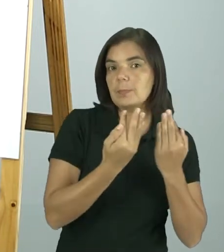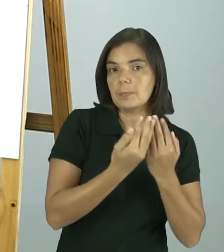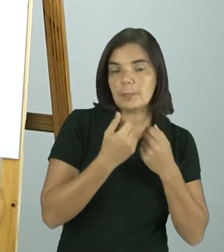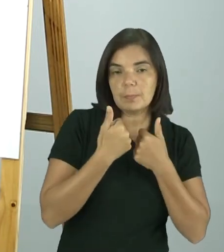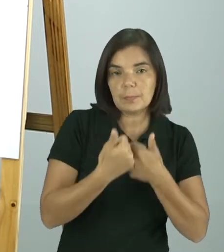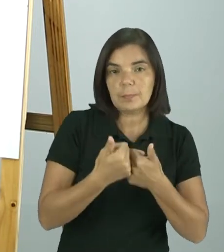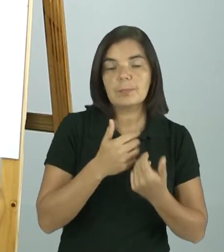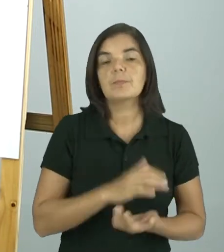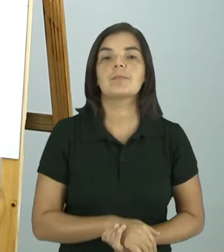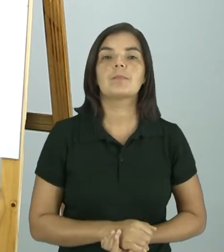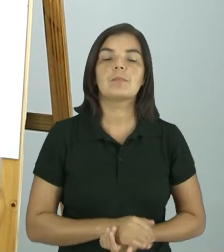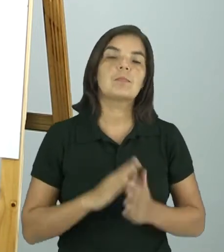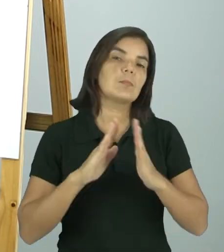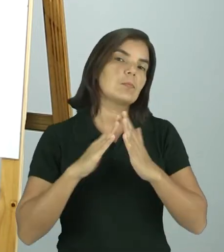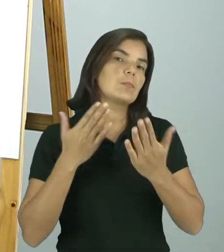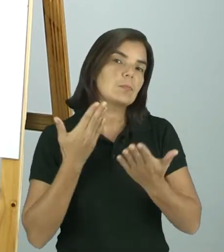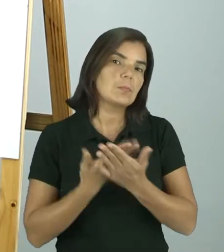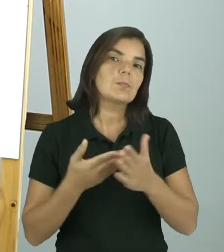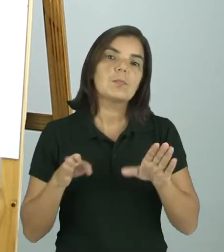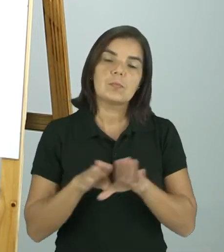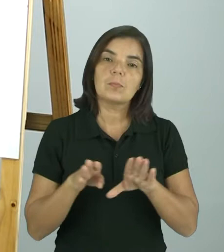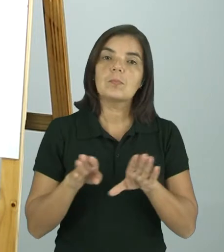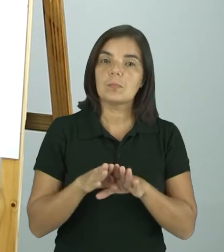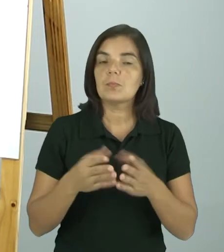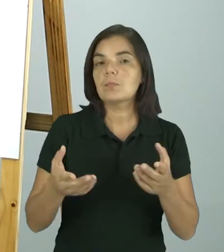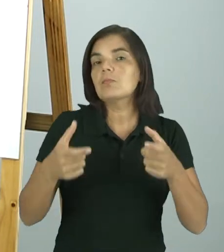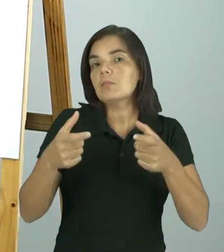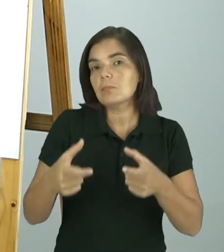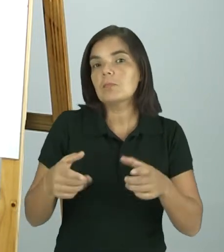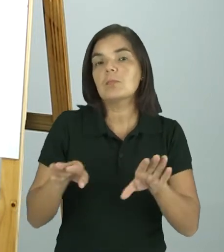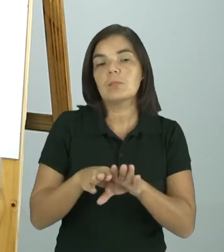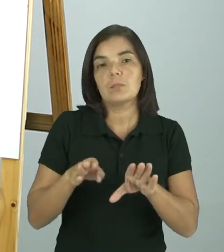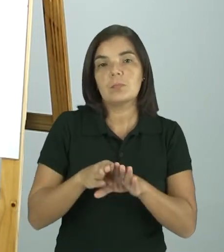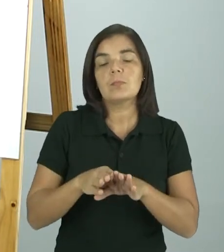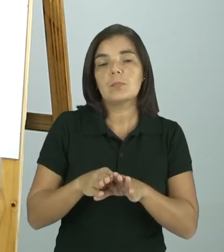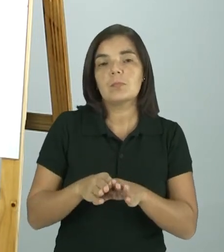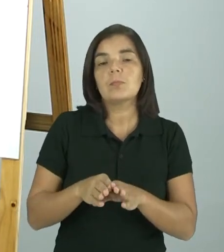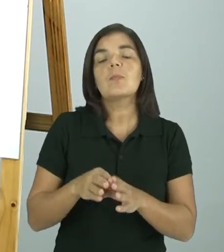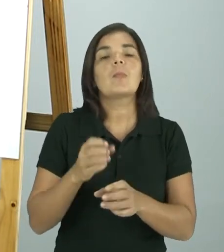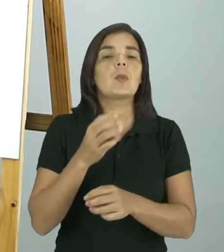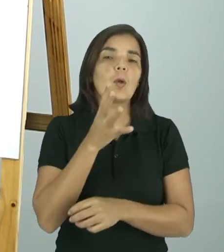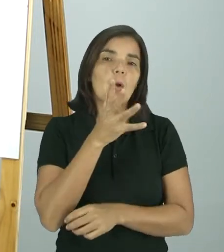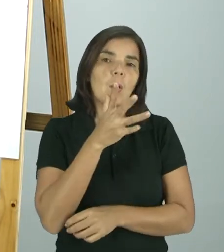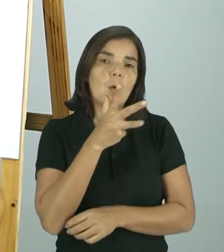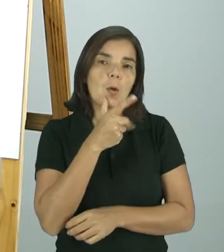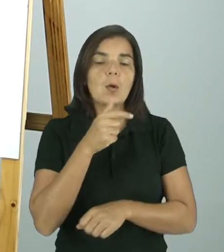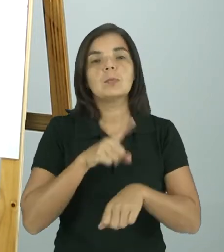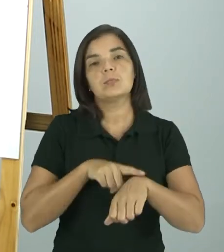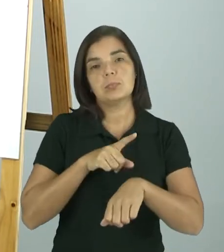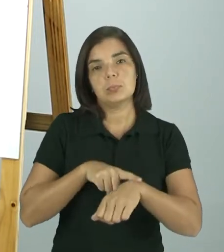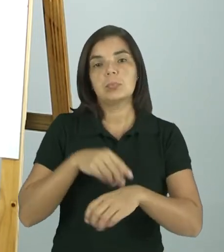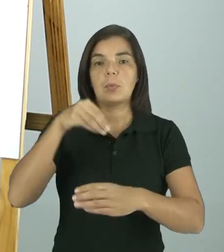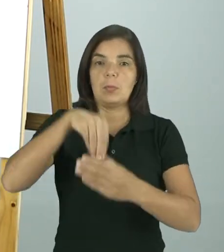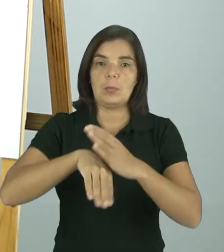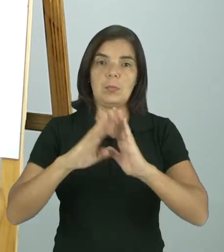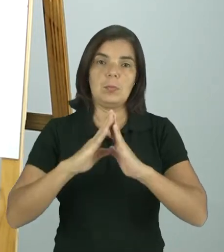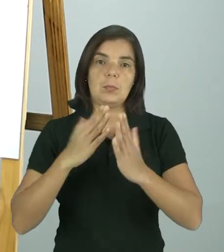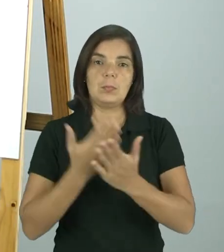tudo bem? Na escola também eu posso considerar um lugar, porque eu passo bastante tempo dentro da escola.